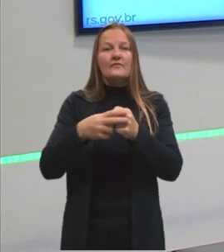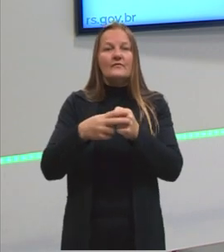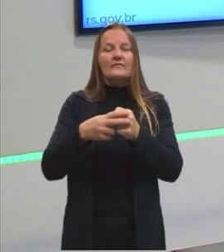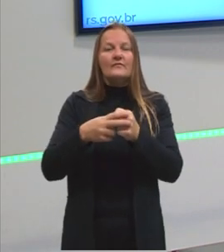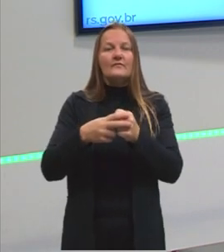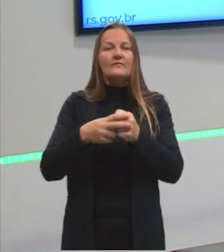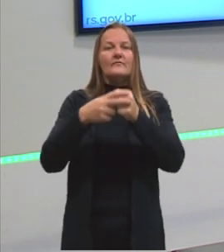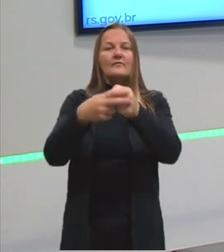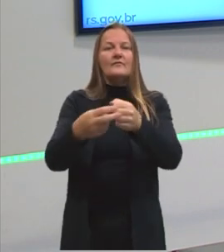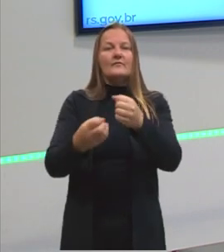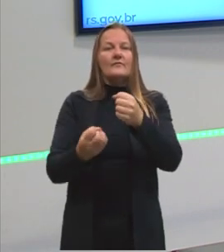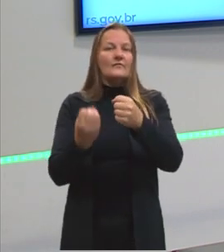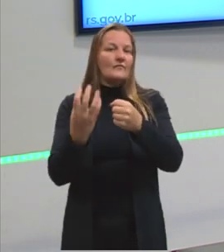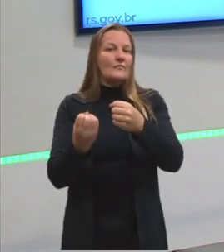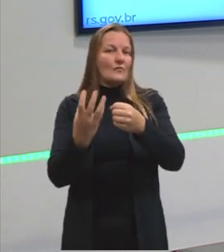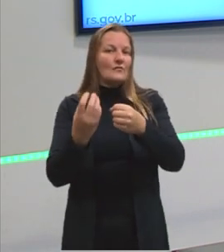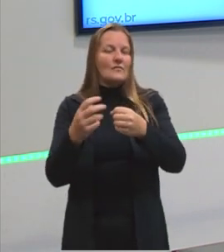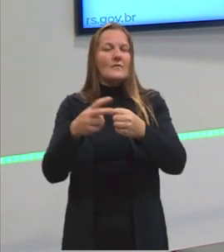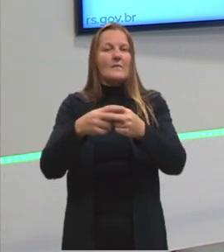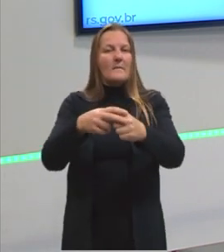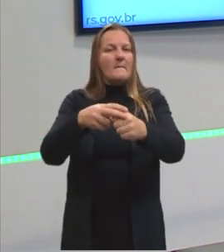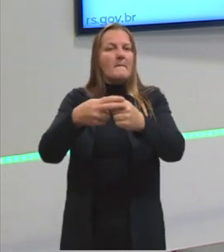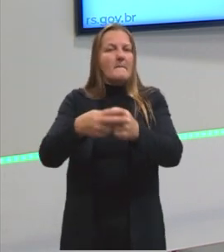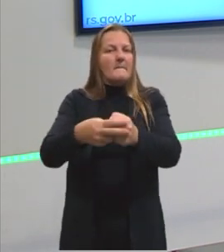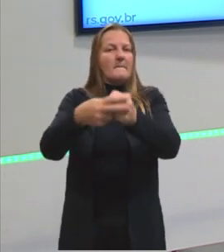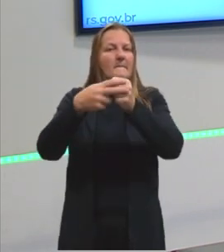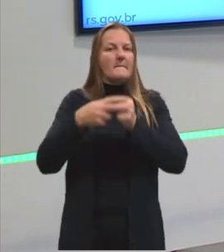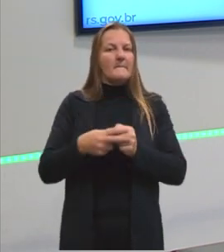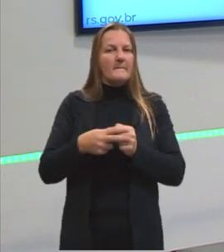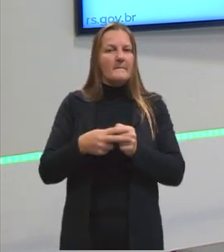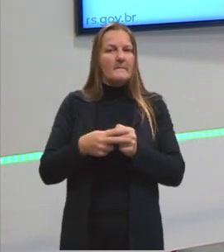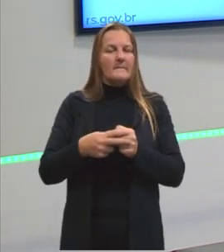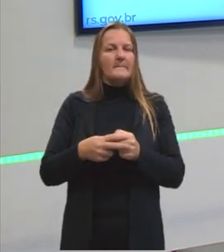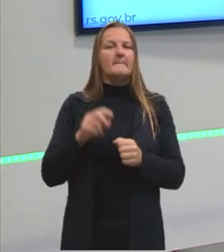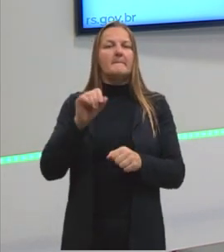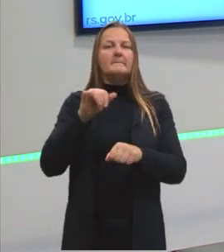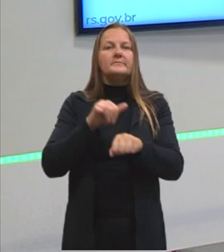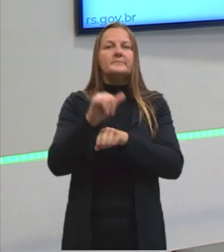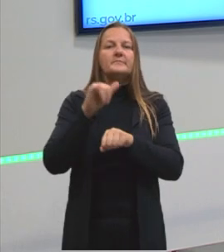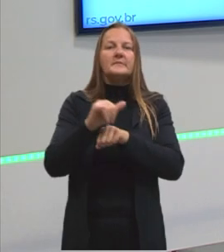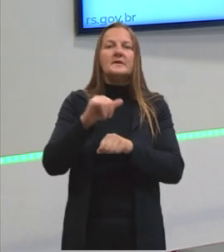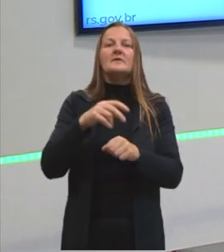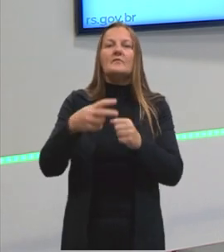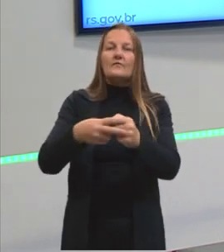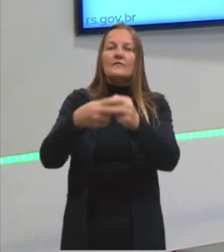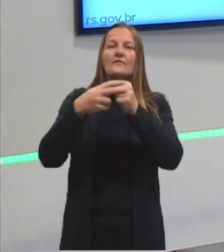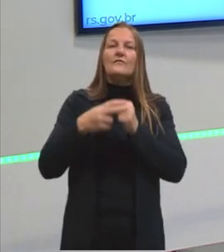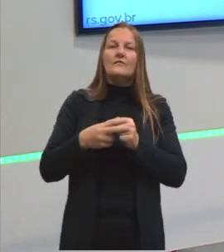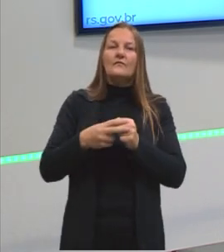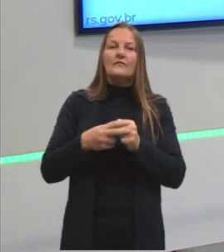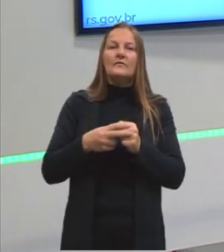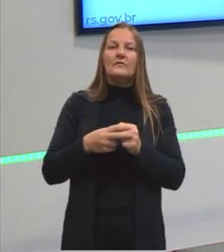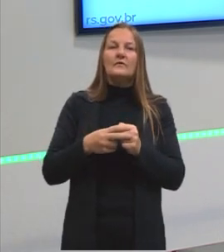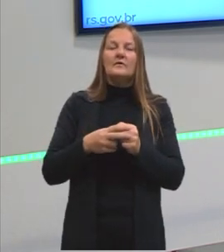seja uma voz passiva. E ele vai acontecer na nossa voz passiva